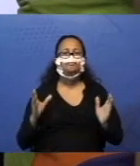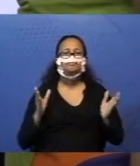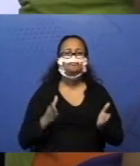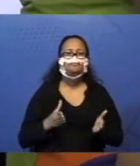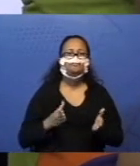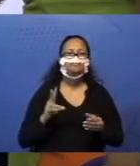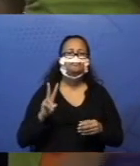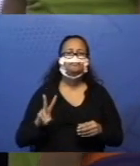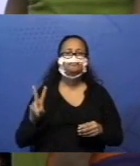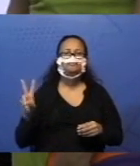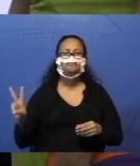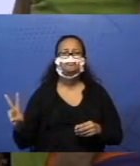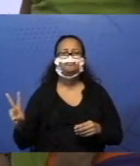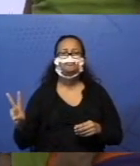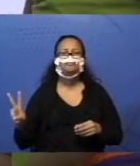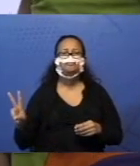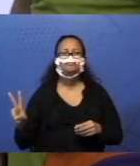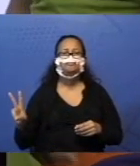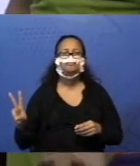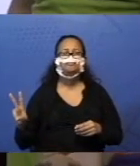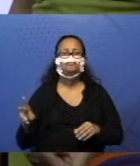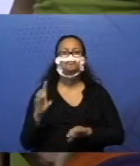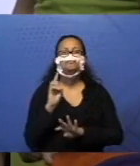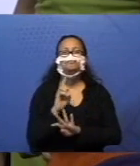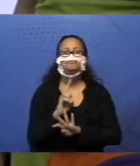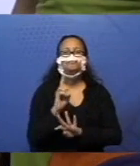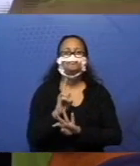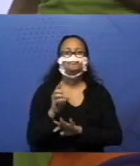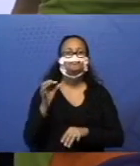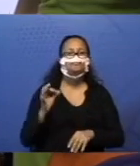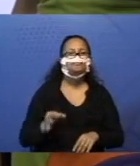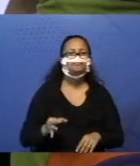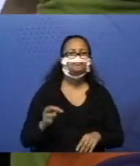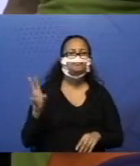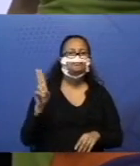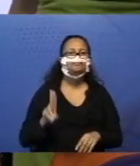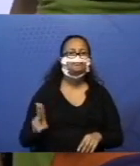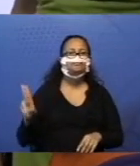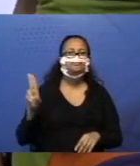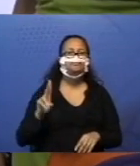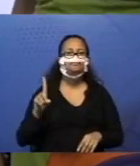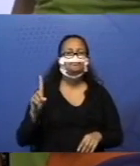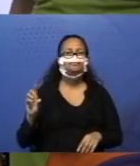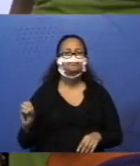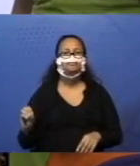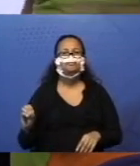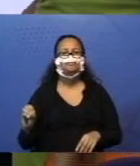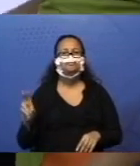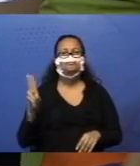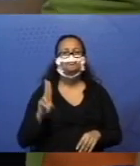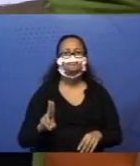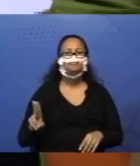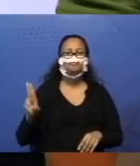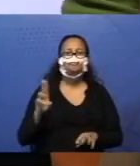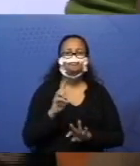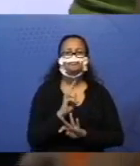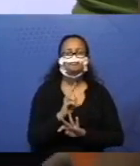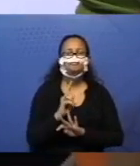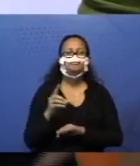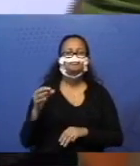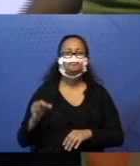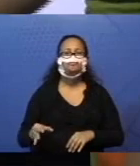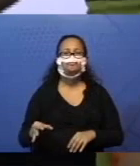Vinte e dois. Qual dezena exata? Eu vou usar o dez? Eu não posso usar a outra dezena exata? Qual que é?